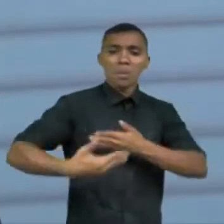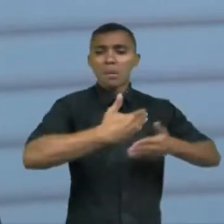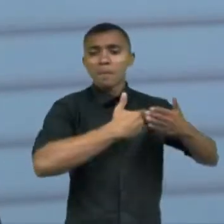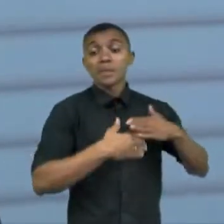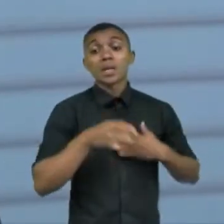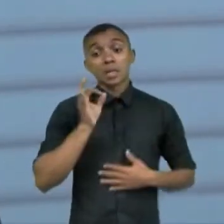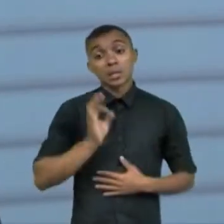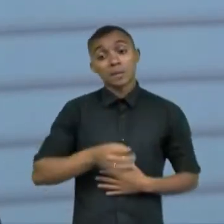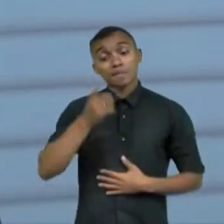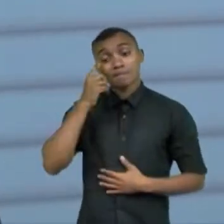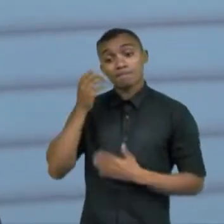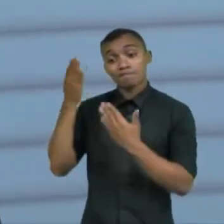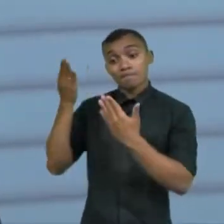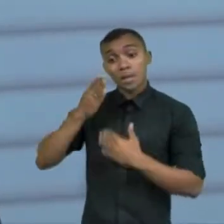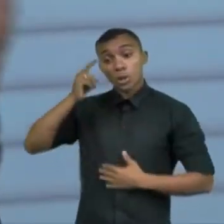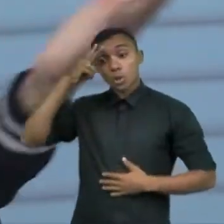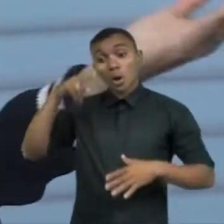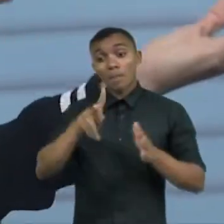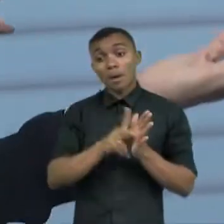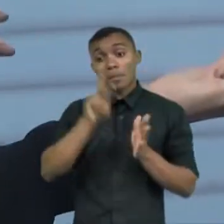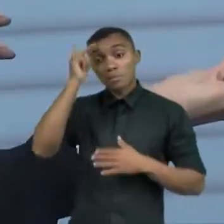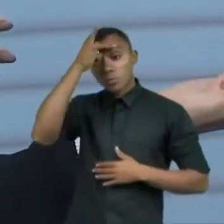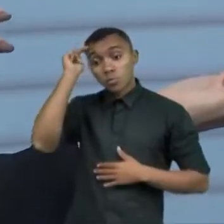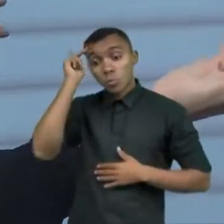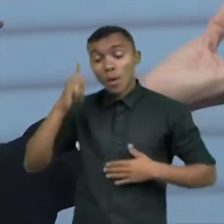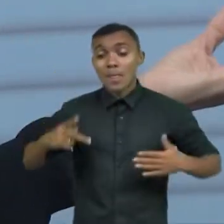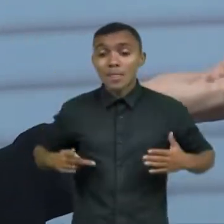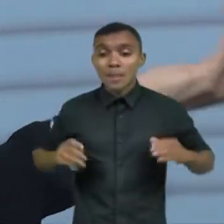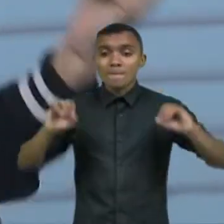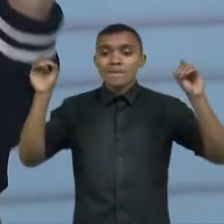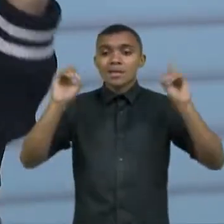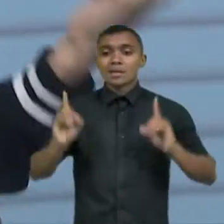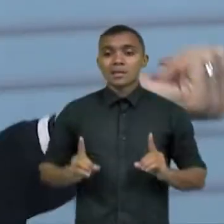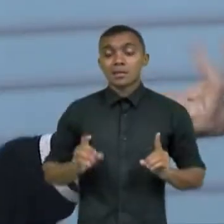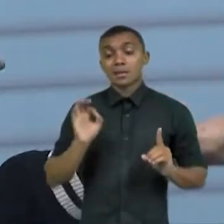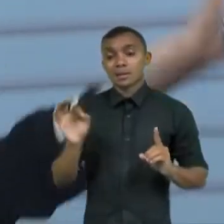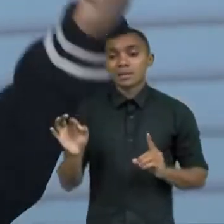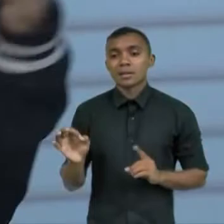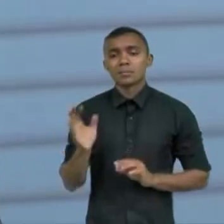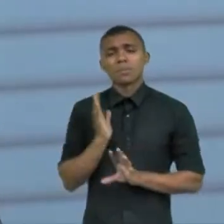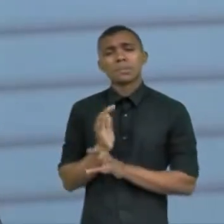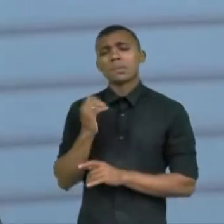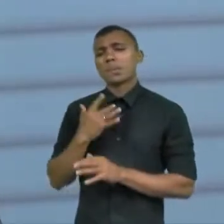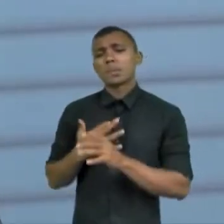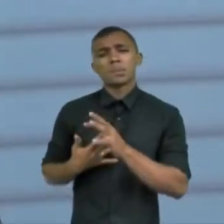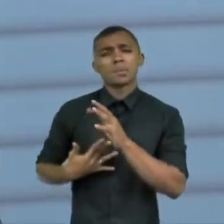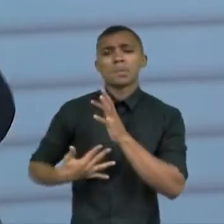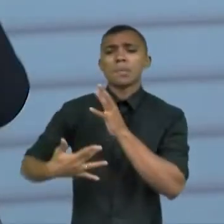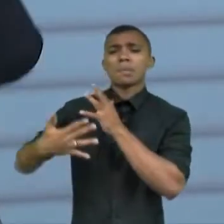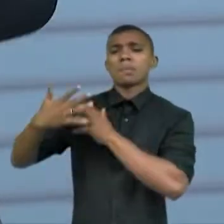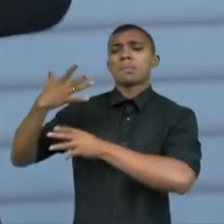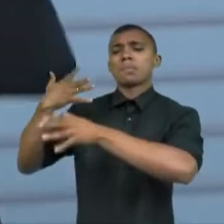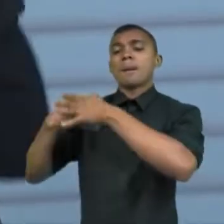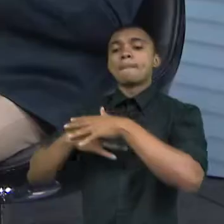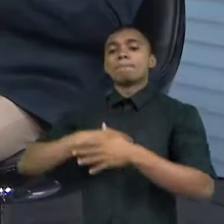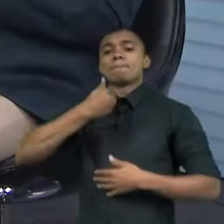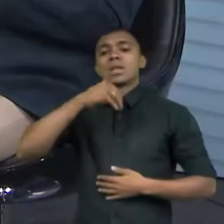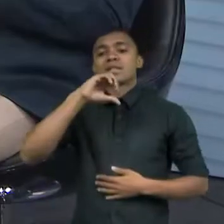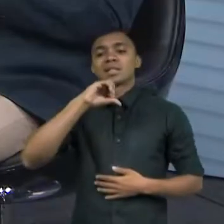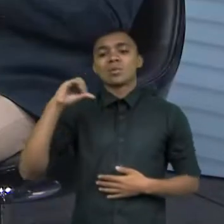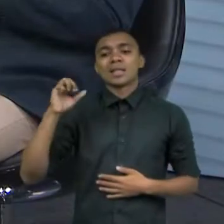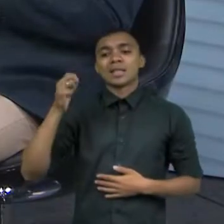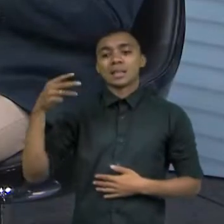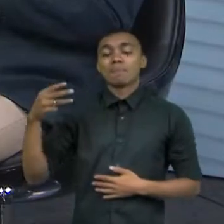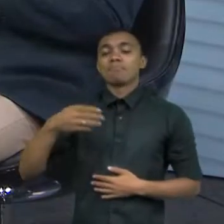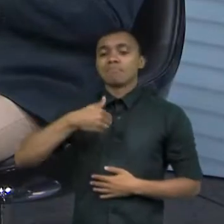trazendo um pouco da história da pessoa com deficiência desde muito tempo remoto até agora de 1943 quando o